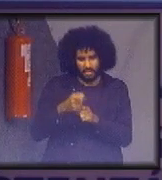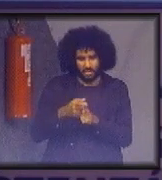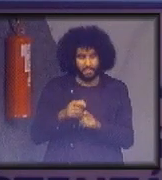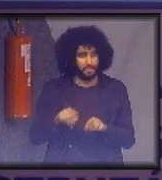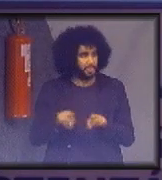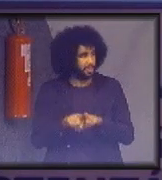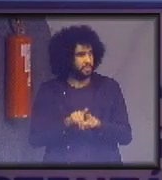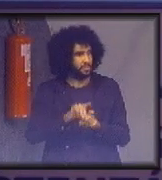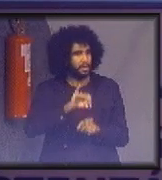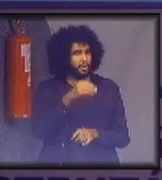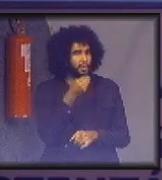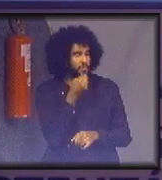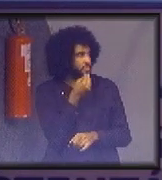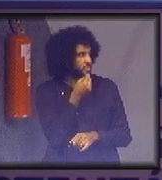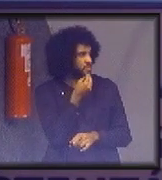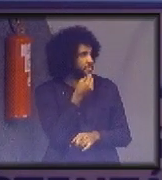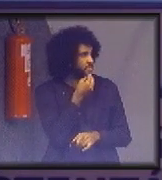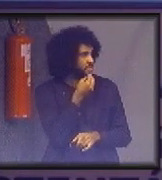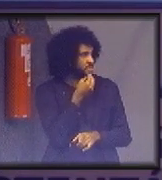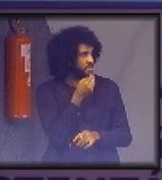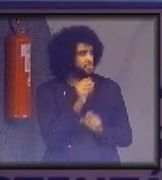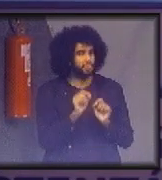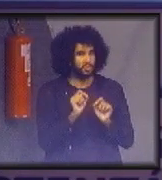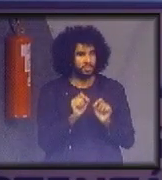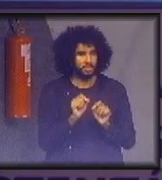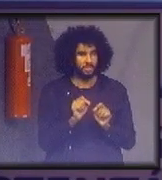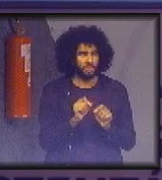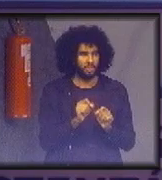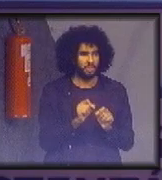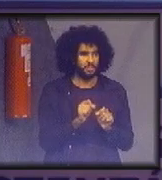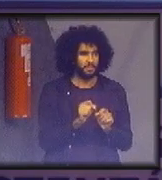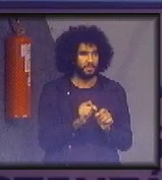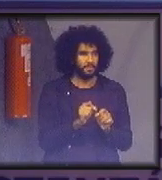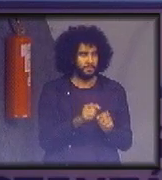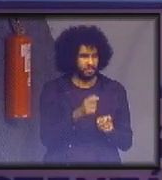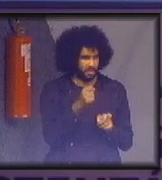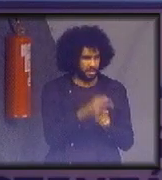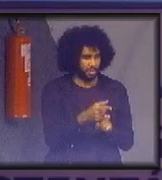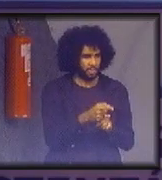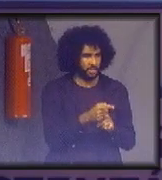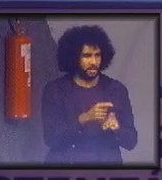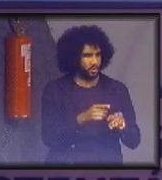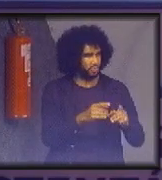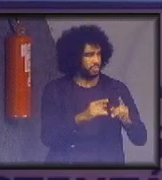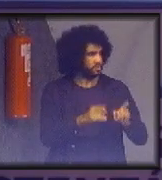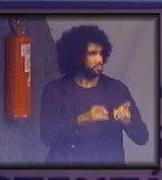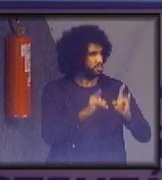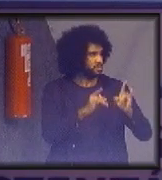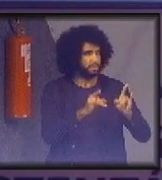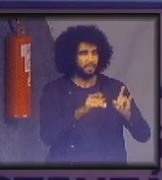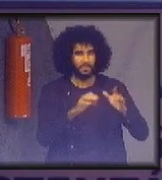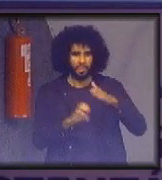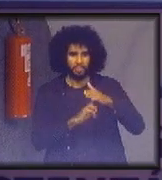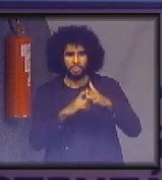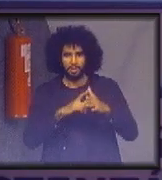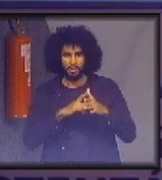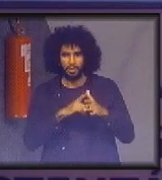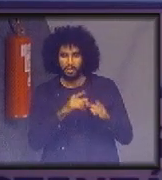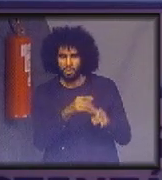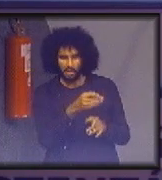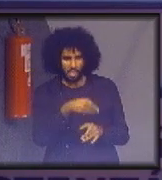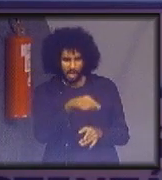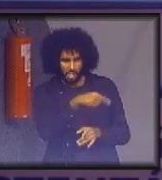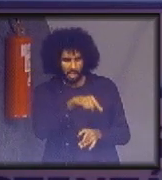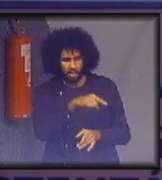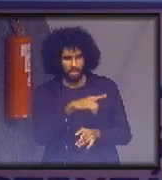E oportunidades... Aqui aluguel de imobiliário também para escritório, a mesma coisa. A empresa, então, tem interesse em que o imobiliário seja da melhor